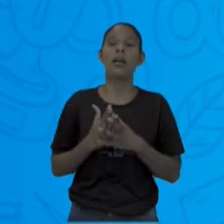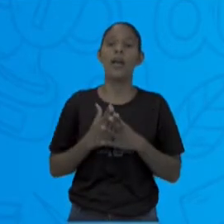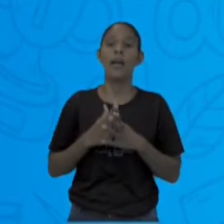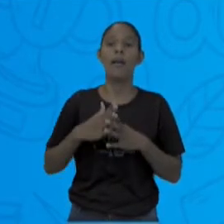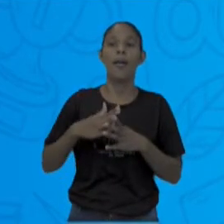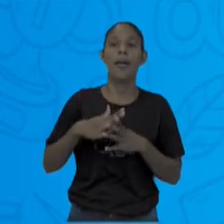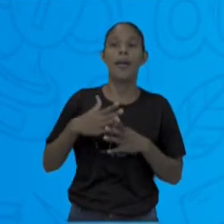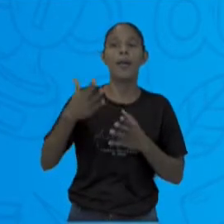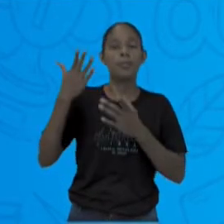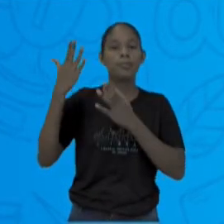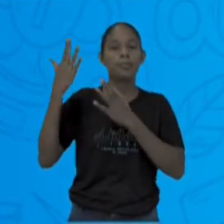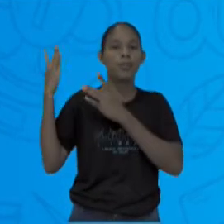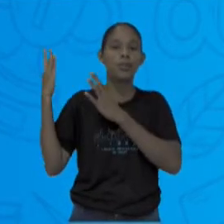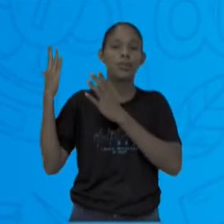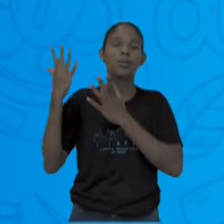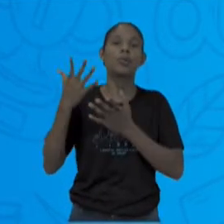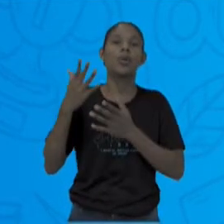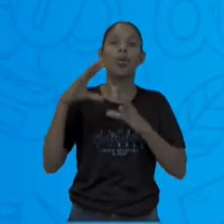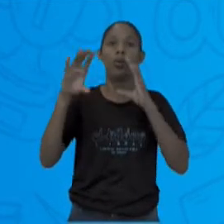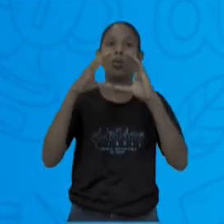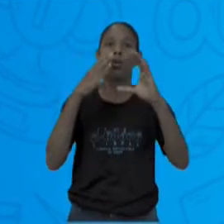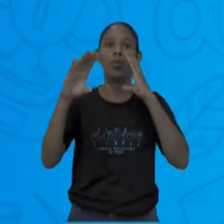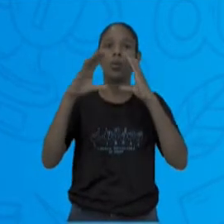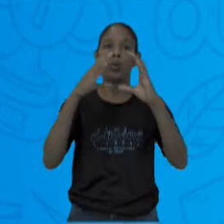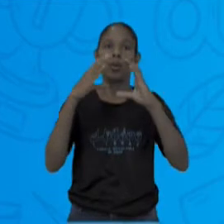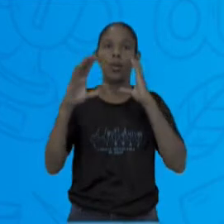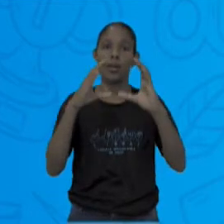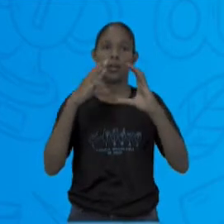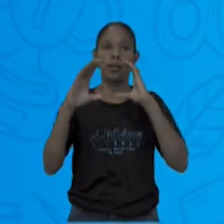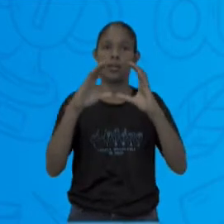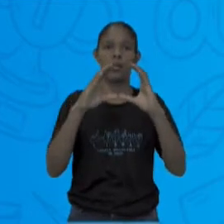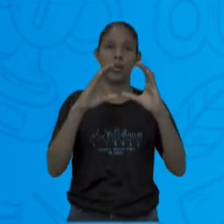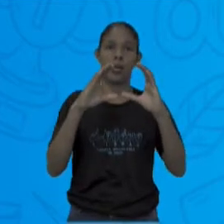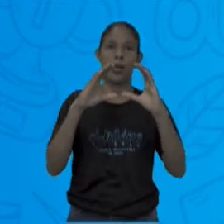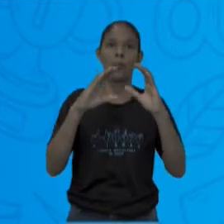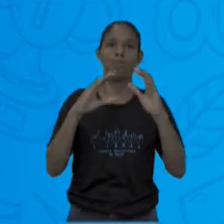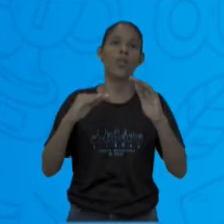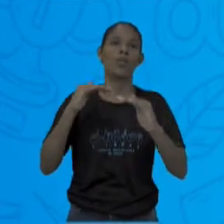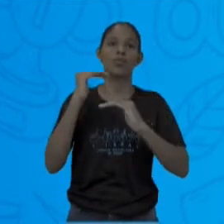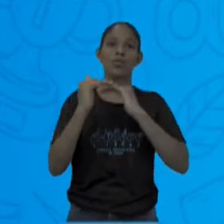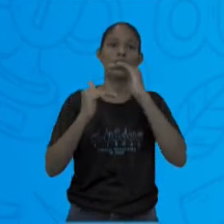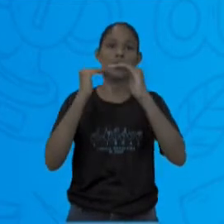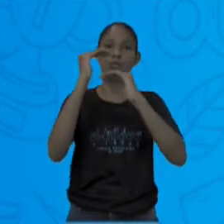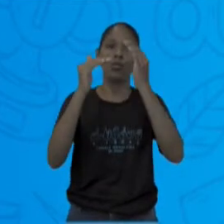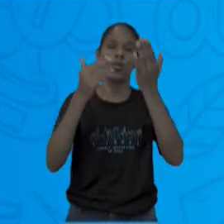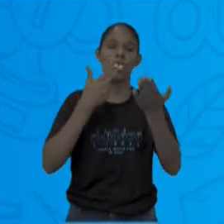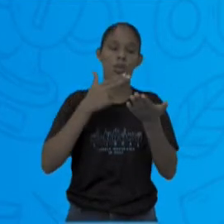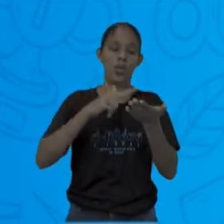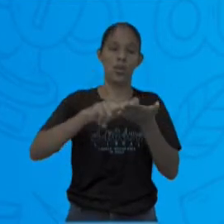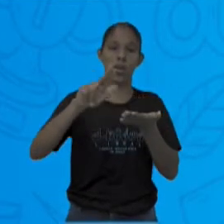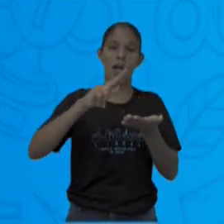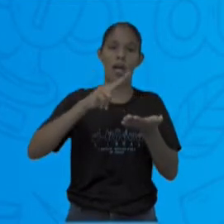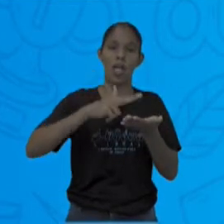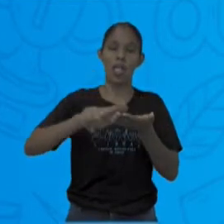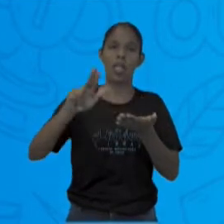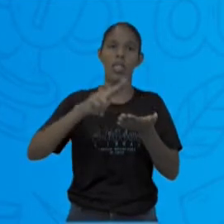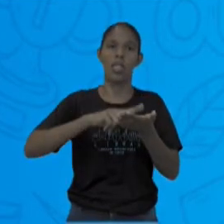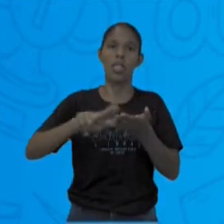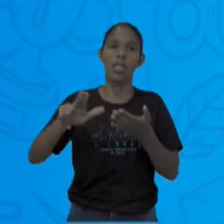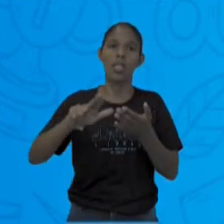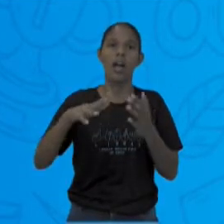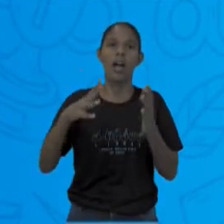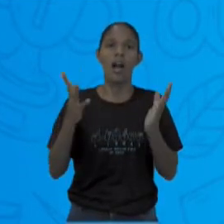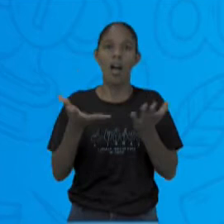reuniões, impressos, para meios digitais, que é e-mail,